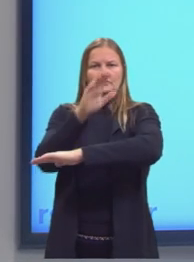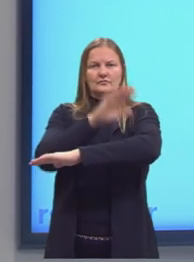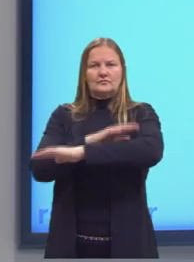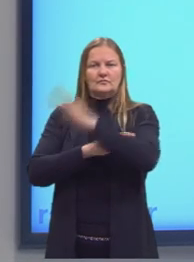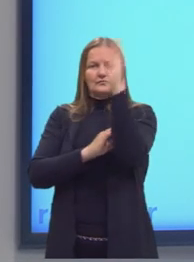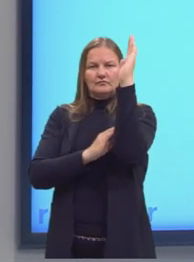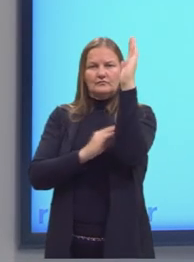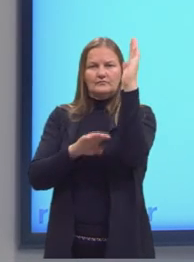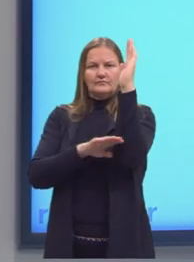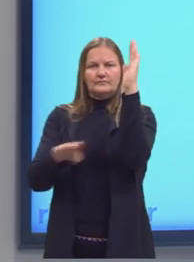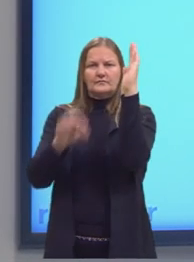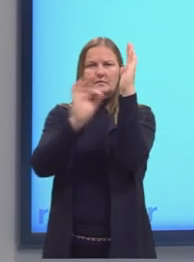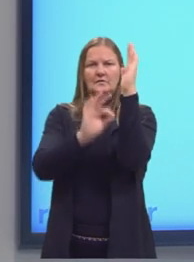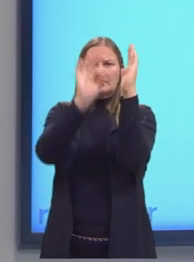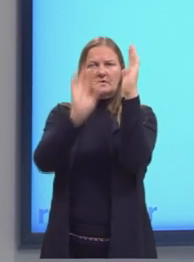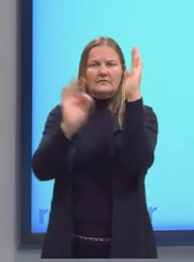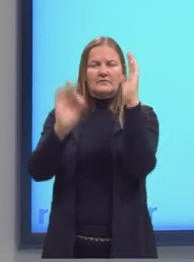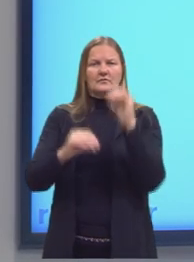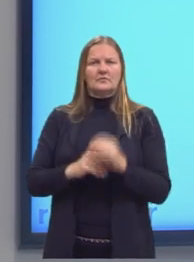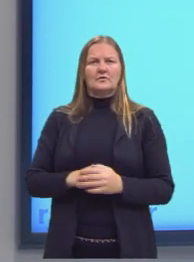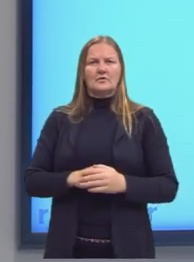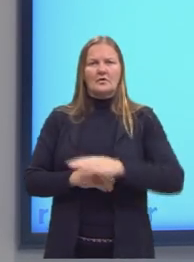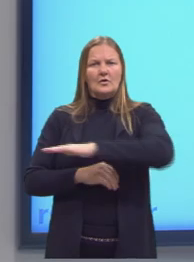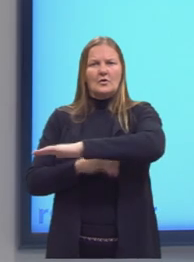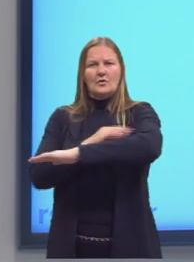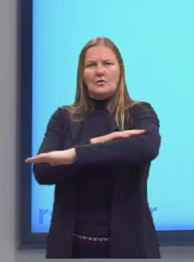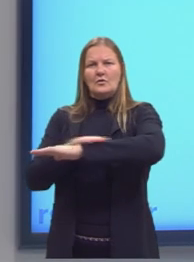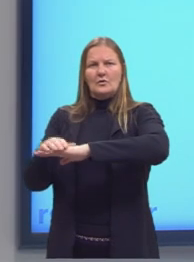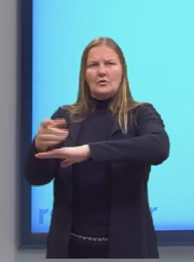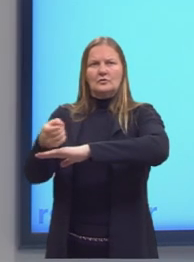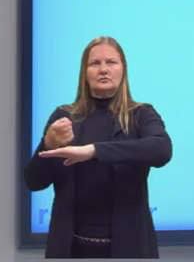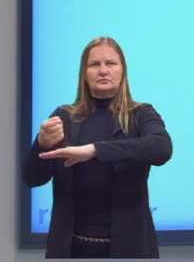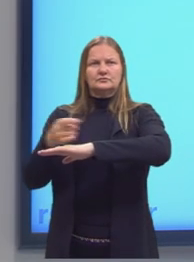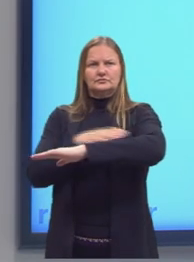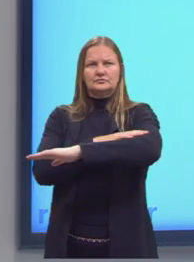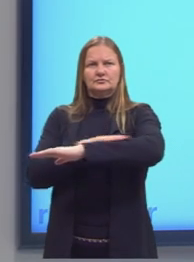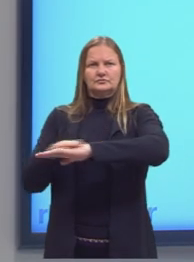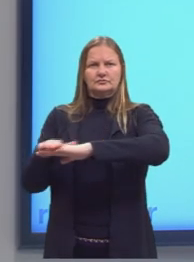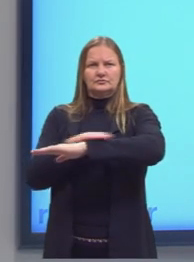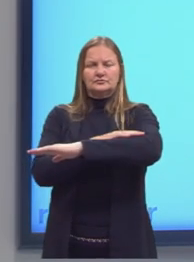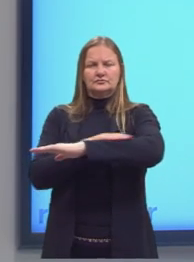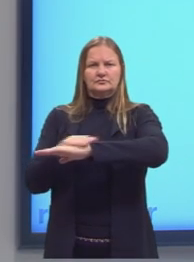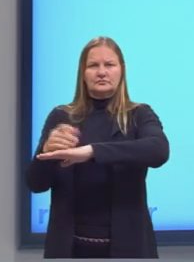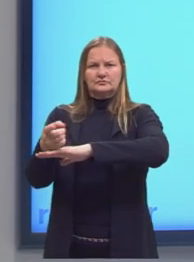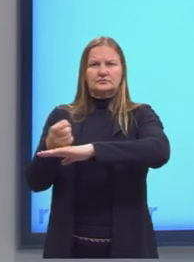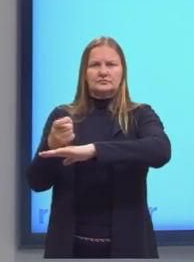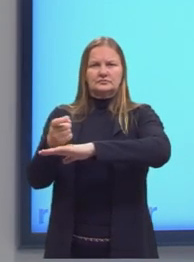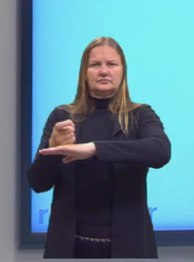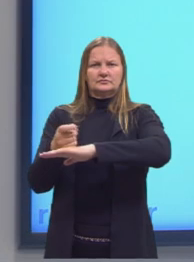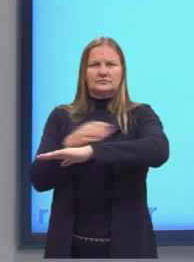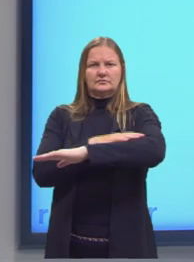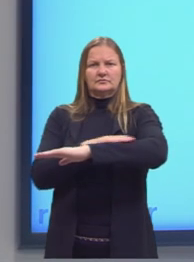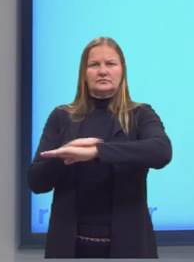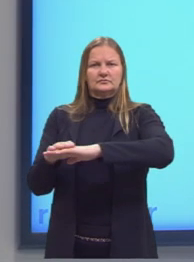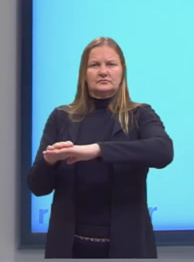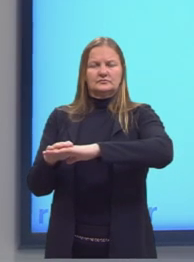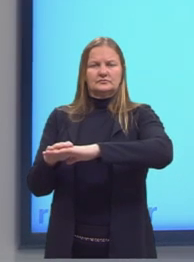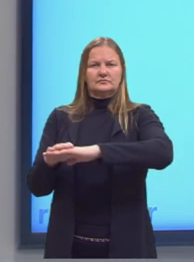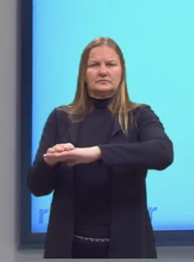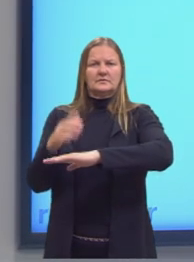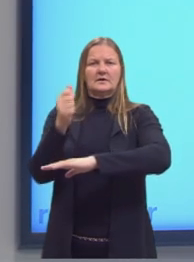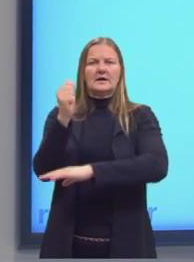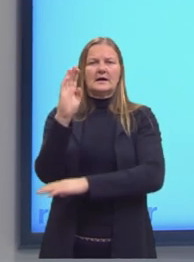seguinte. No eixo horizontal, que nós já vimos nas aulas anteriores, né? O eixo horizontal das